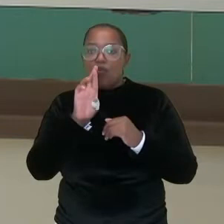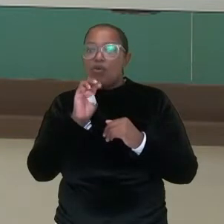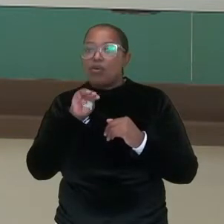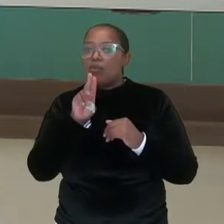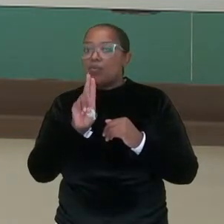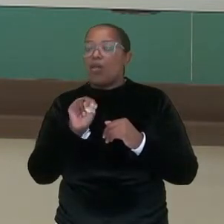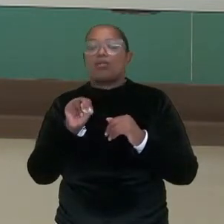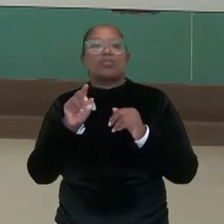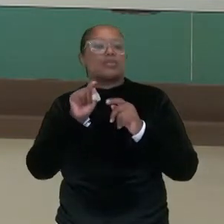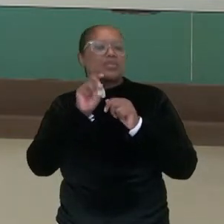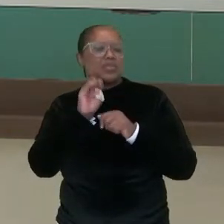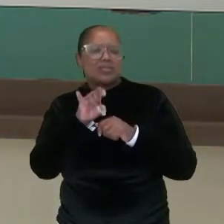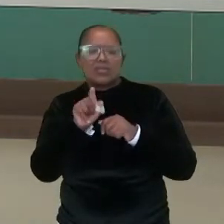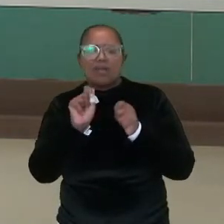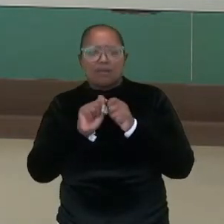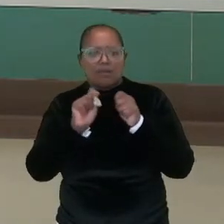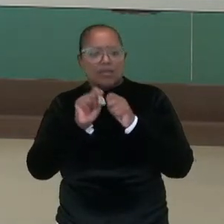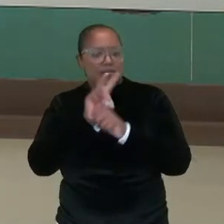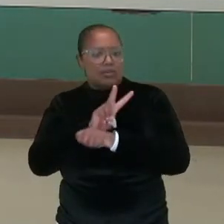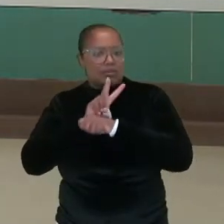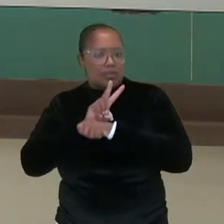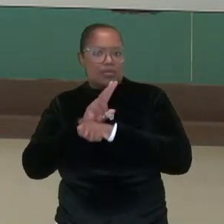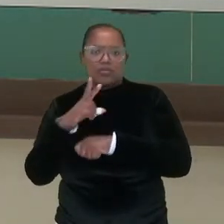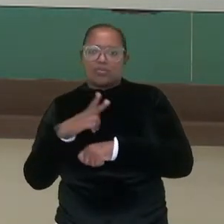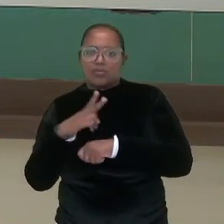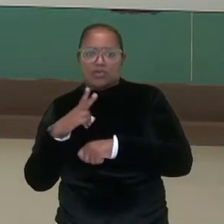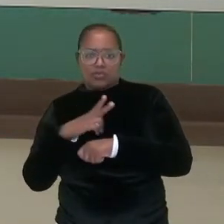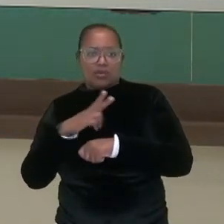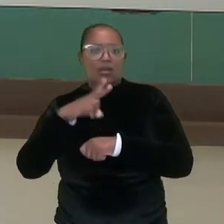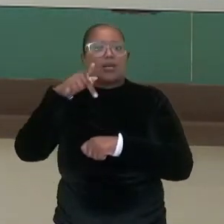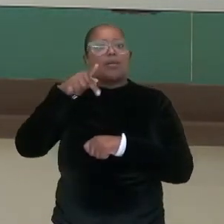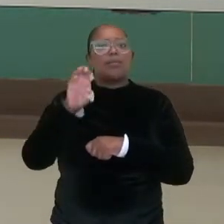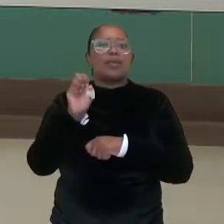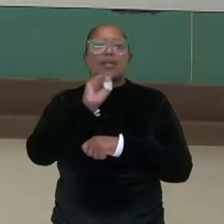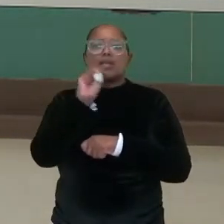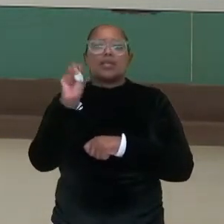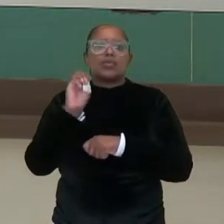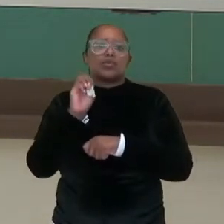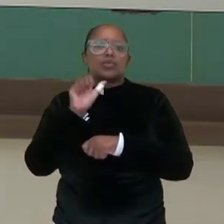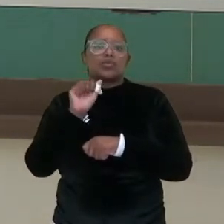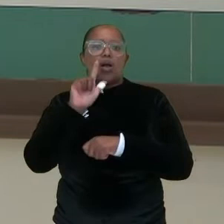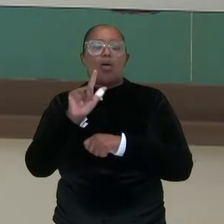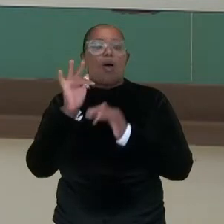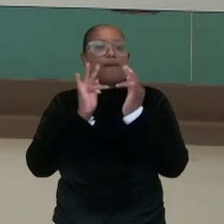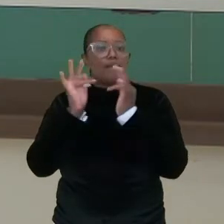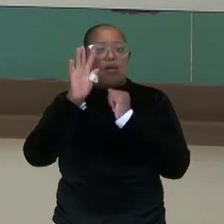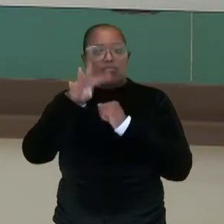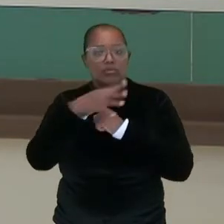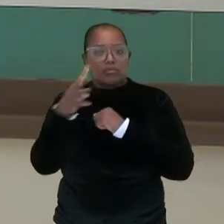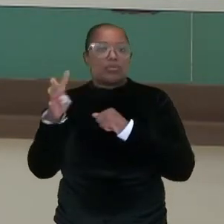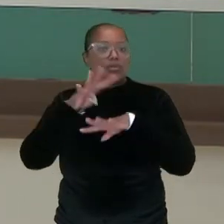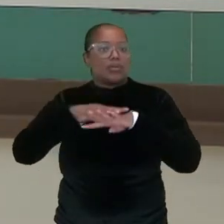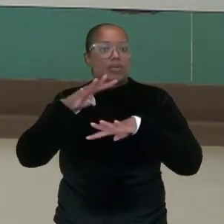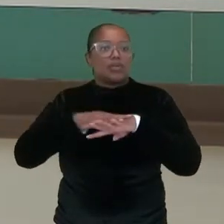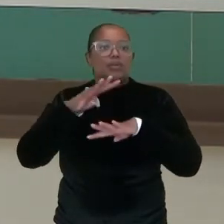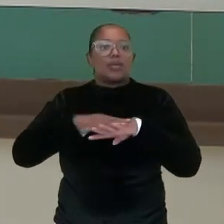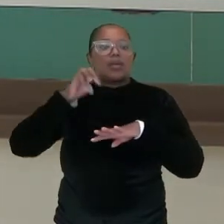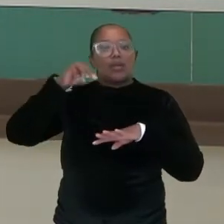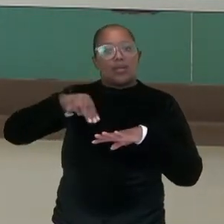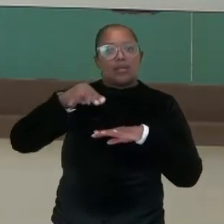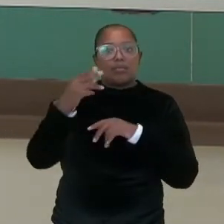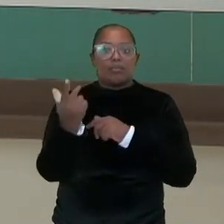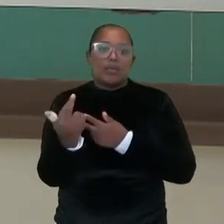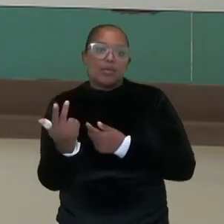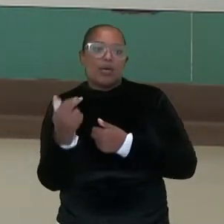empréstimo pessoal. A fórmula para o cálculo pessoal é essa daqui. M igual a C vezes 1 mais I